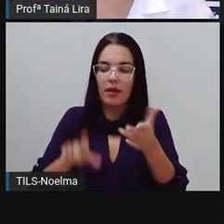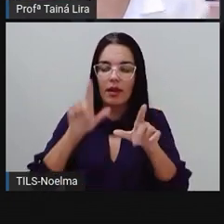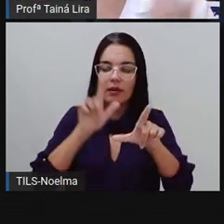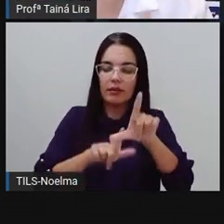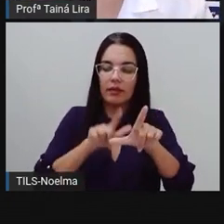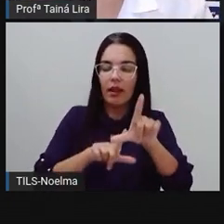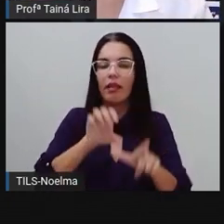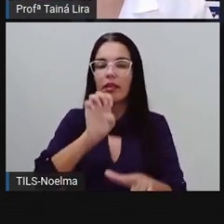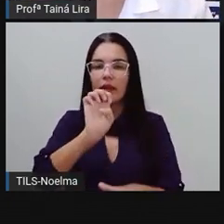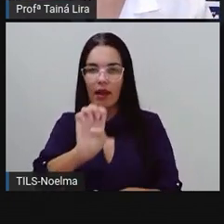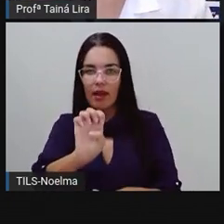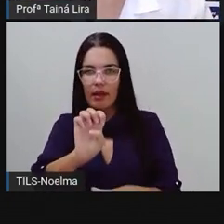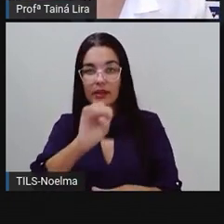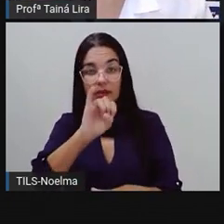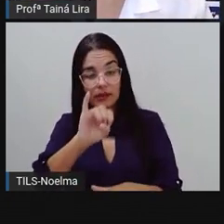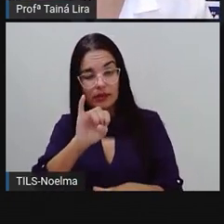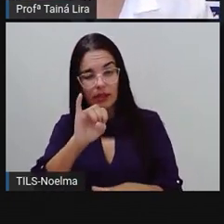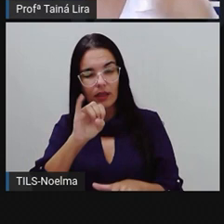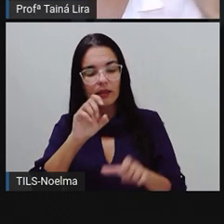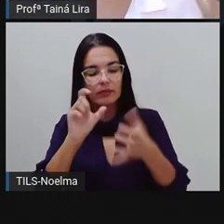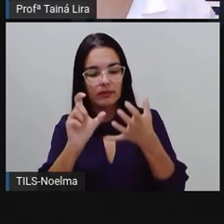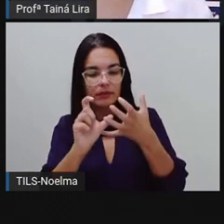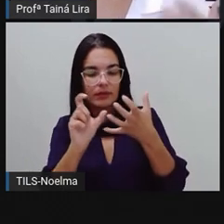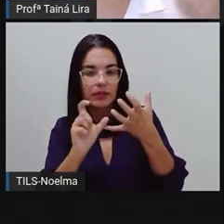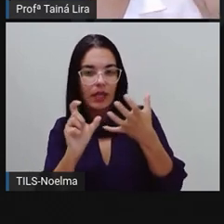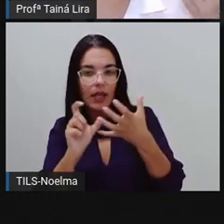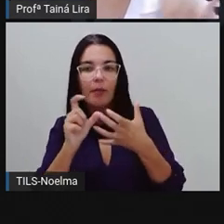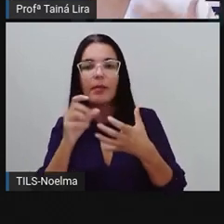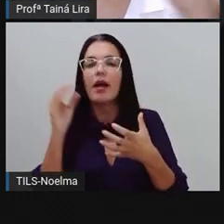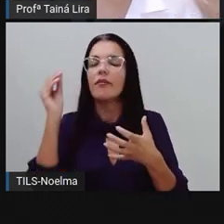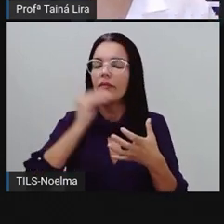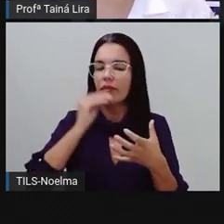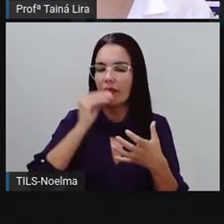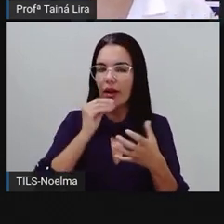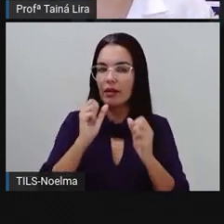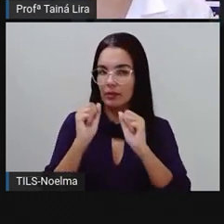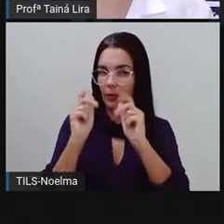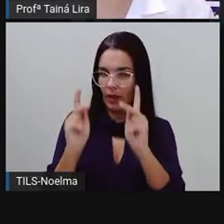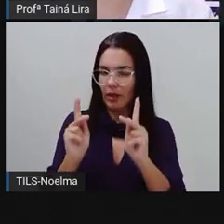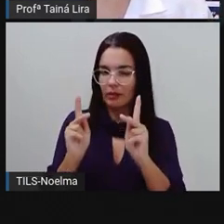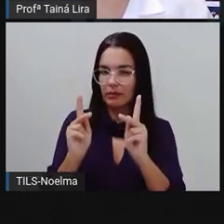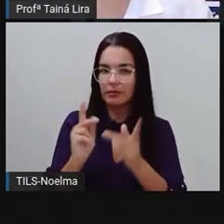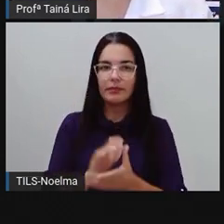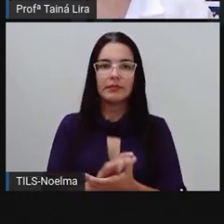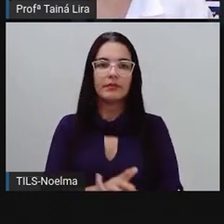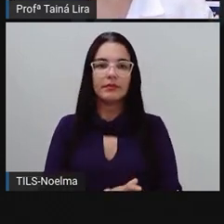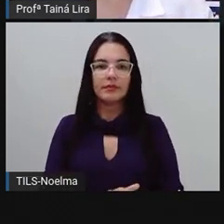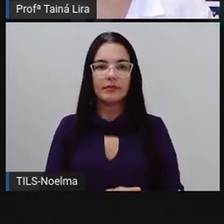ele estiver ali na sílaba fraca, eu escrevo com E, tá bom?